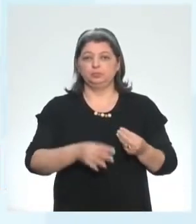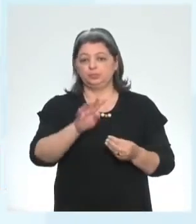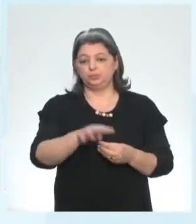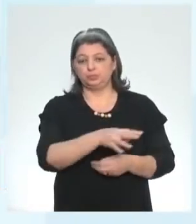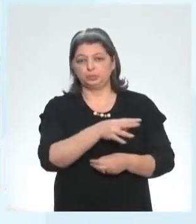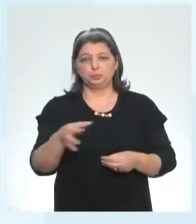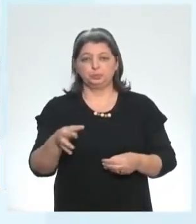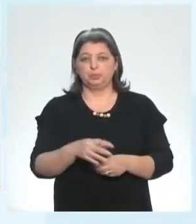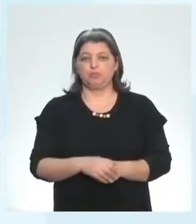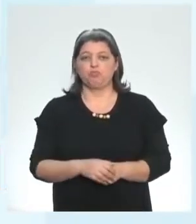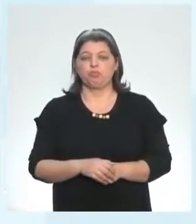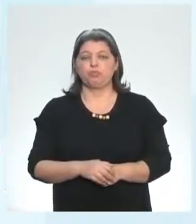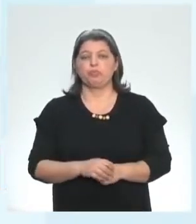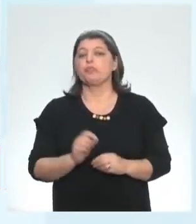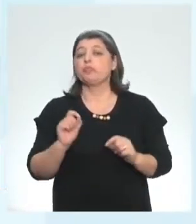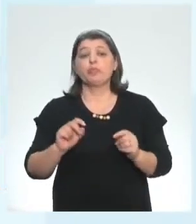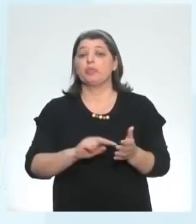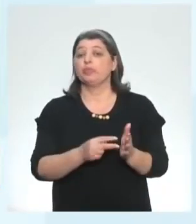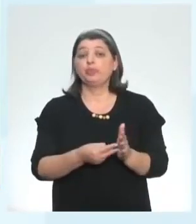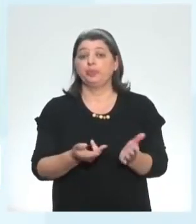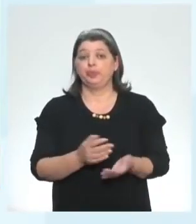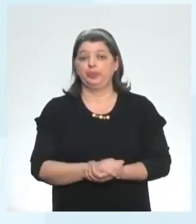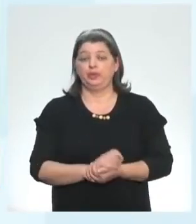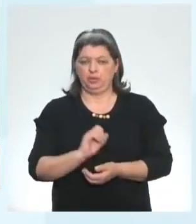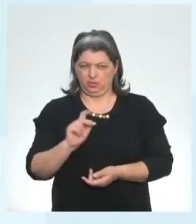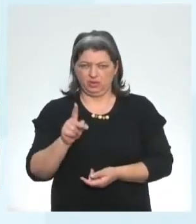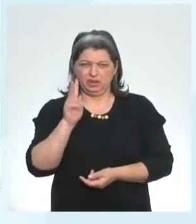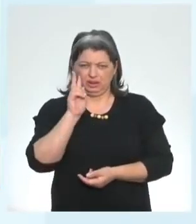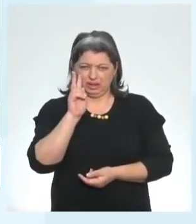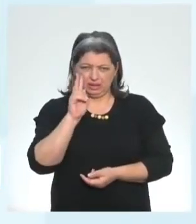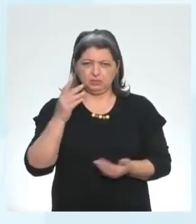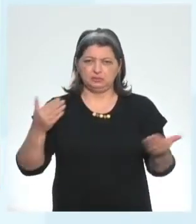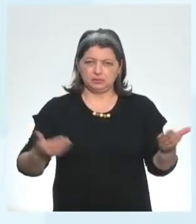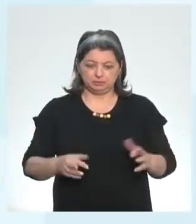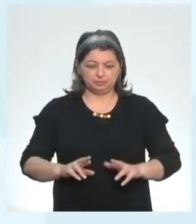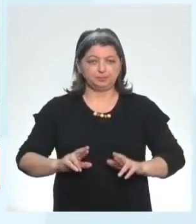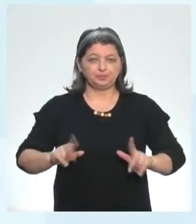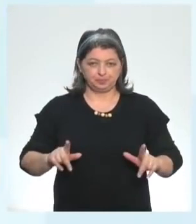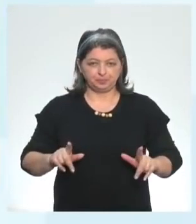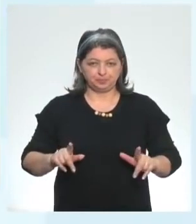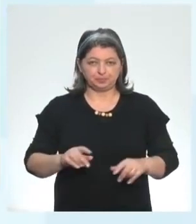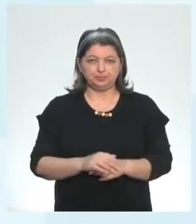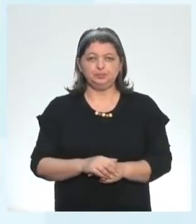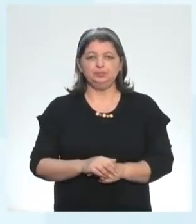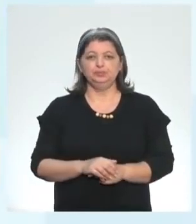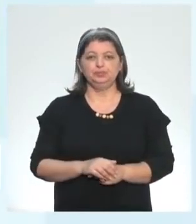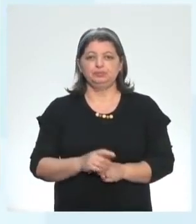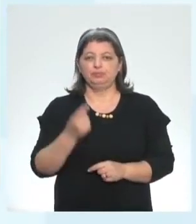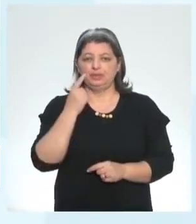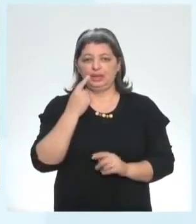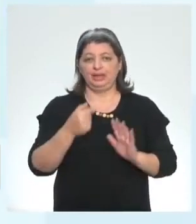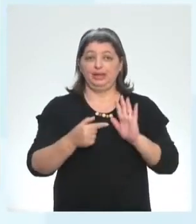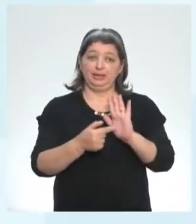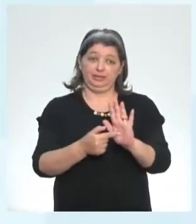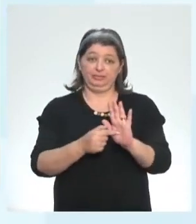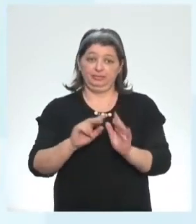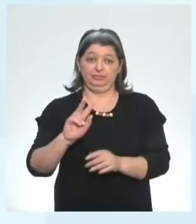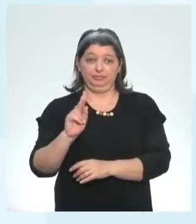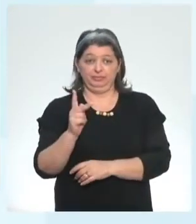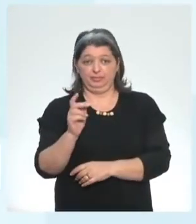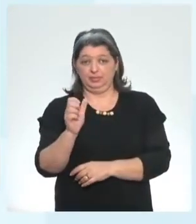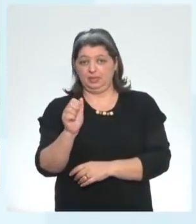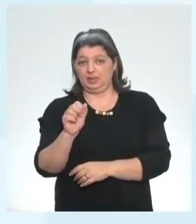perfect o que que é isso? ok lembra lá que no presente a gente tem a diferença pro he, it tá aqui a diferença no present perfect também ó